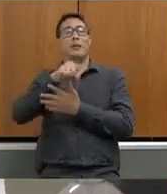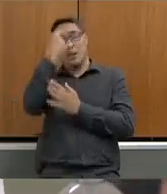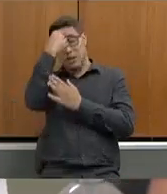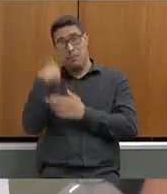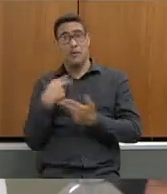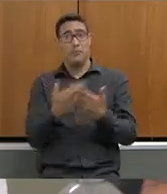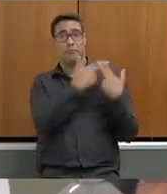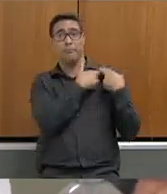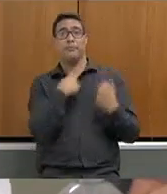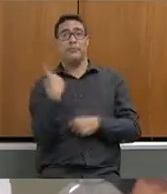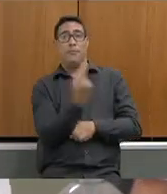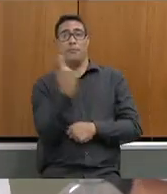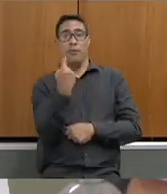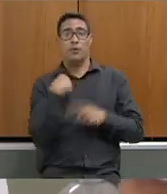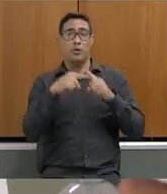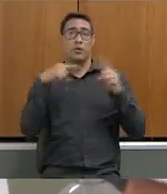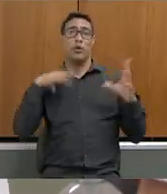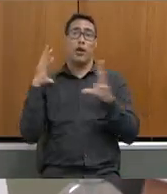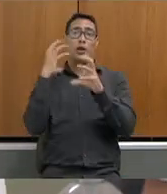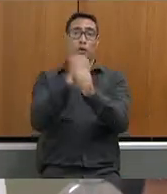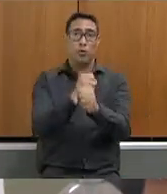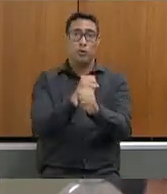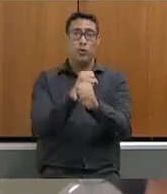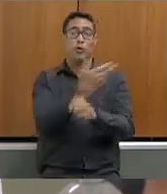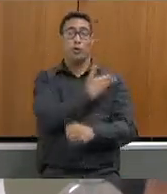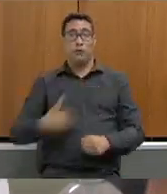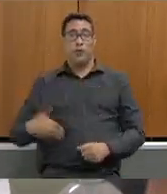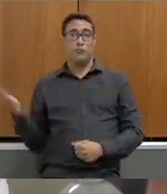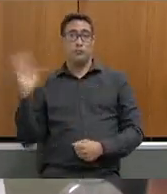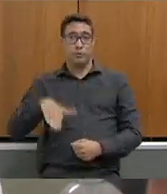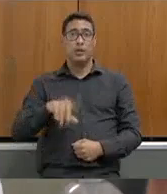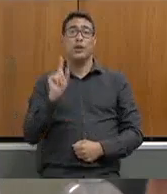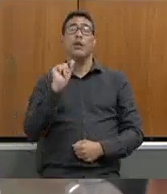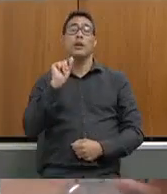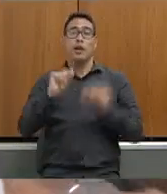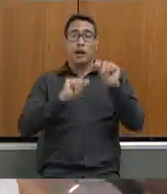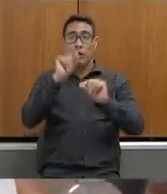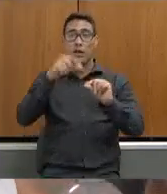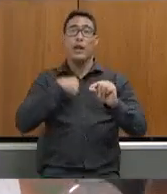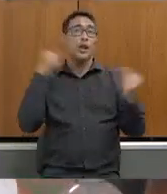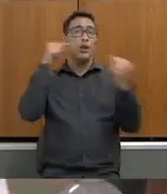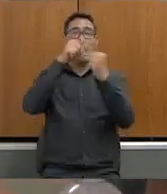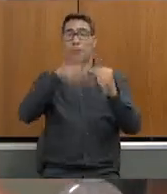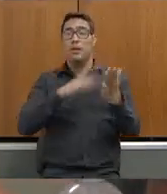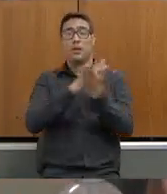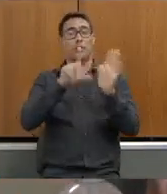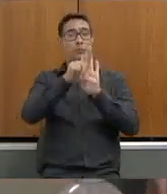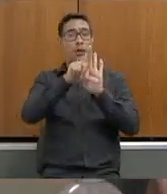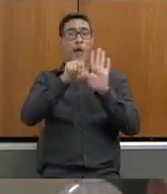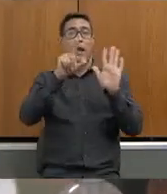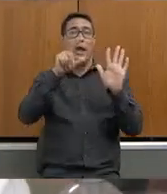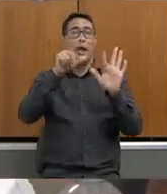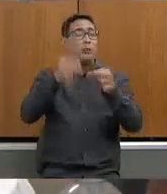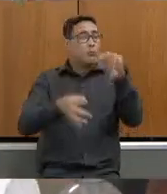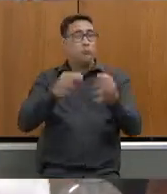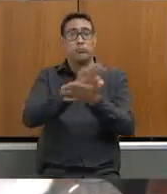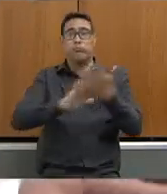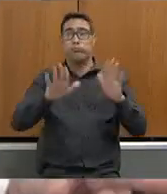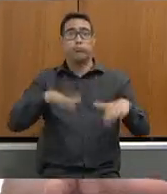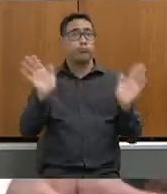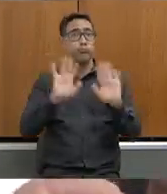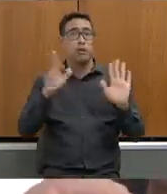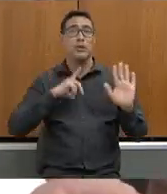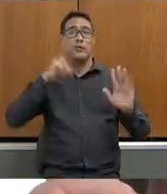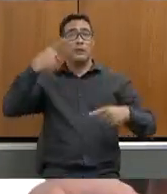gente quando as contas do governo chegarem aqui o governo não cumpriu o mínimo constitucional o secretário trouxe aqui o debate o